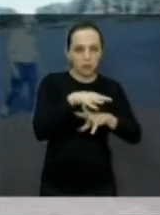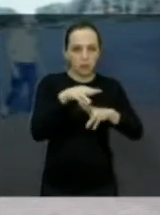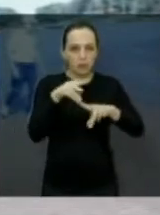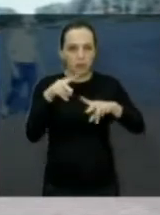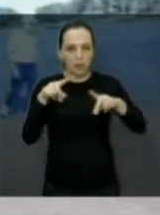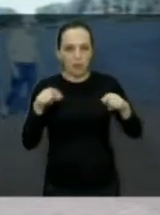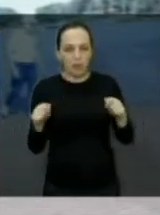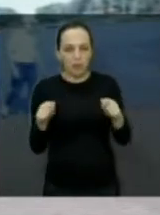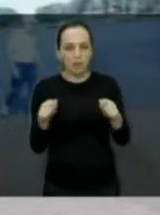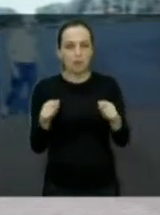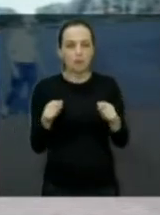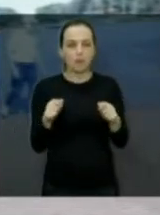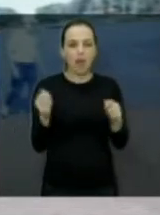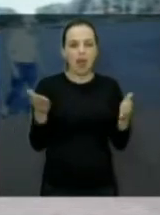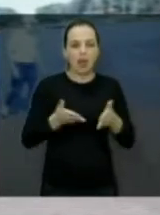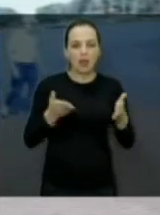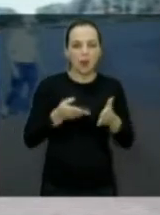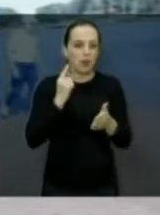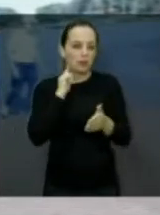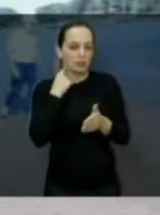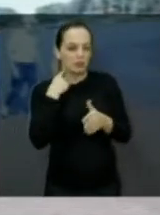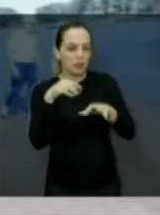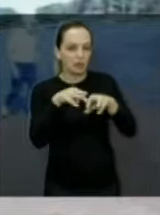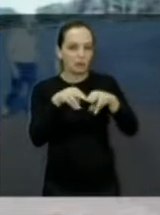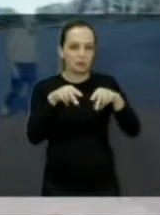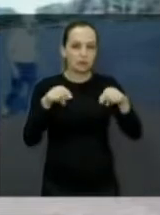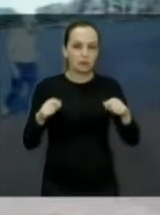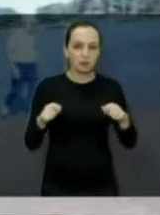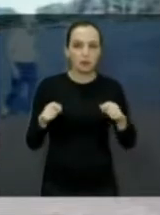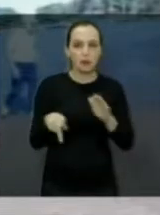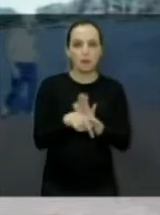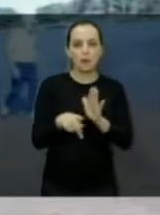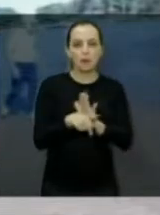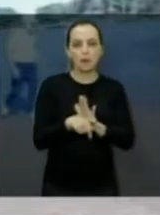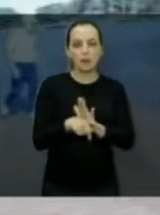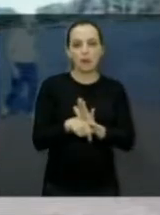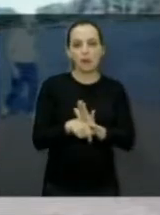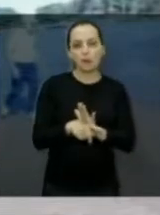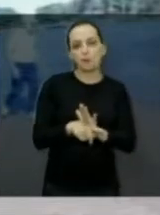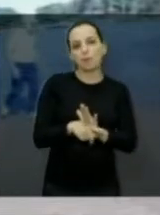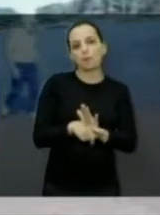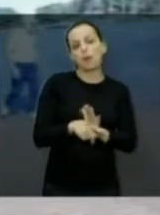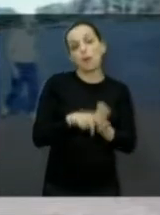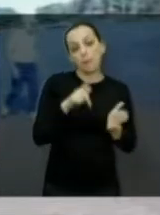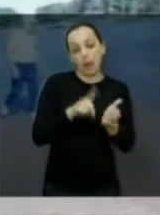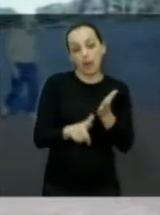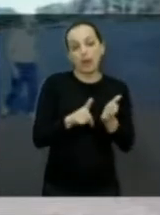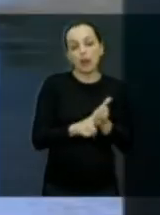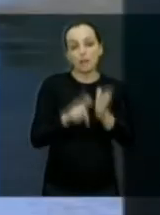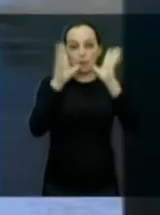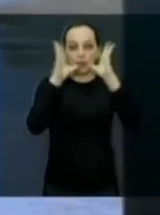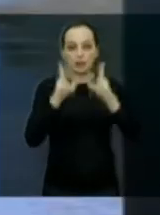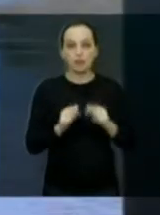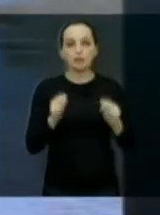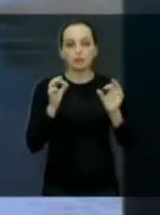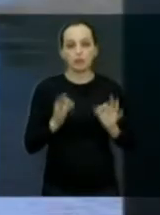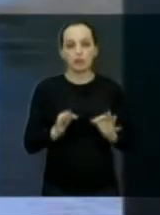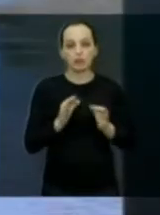tudo água, né, está cheia de areia, estava, né, cheia. Foi feito um desassoreamento, pode passar.